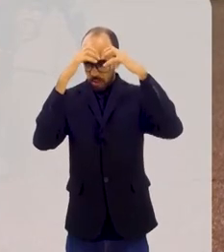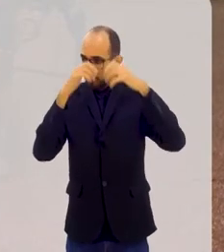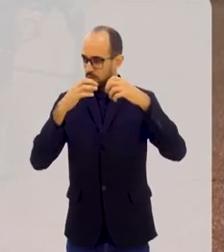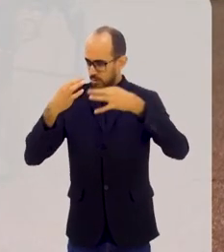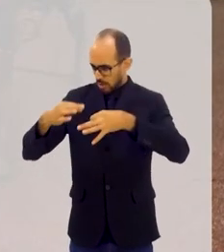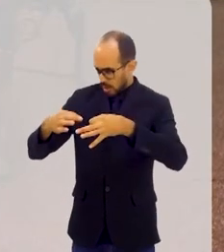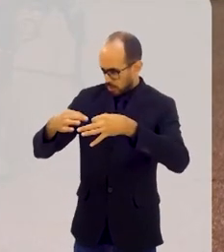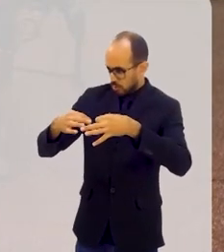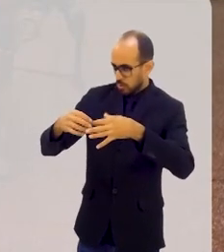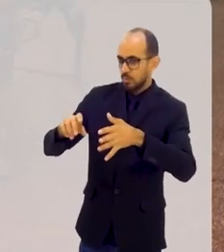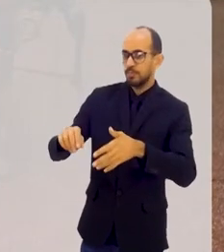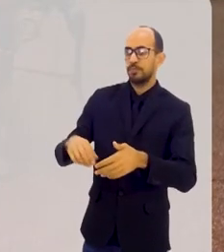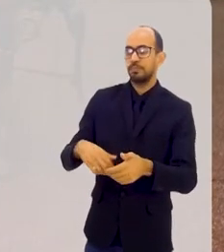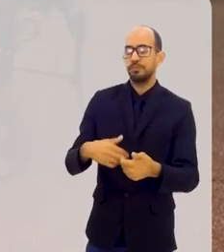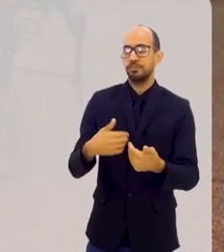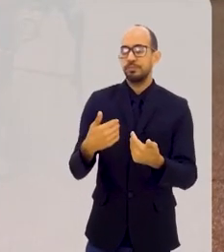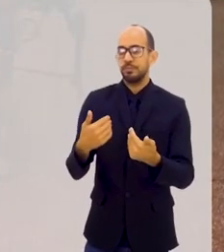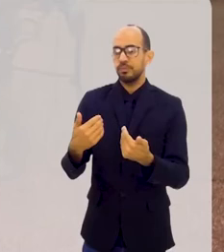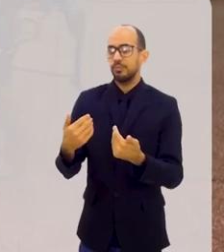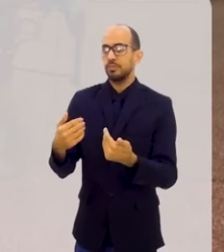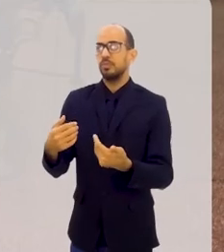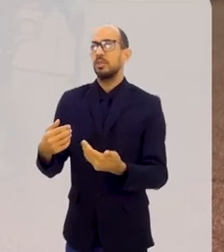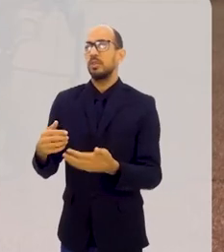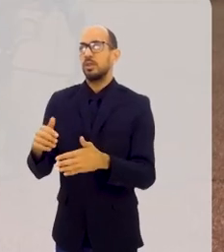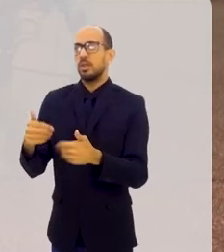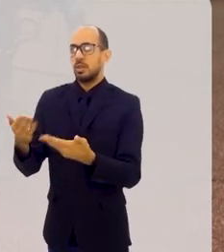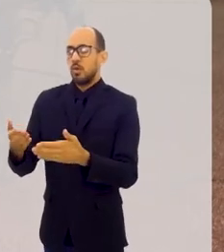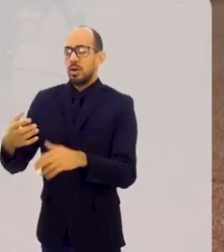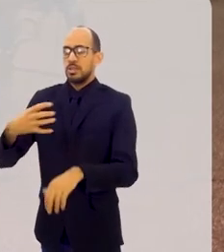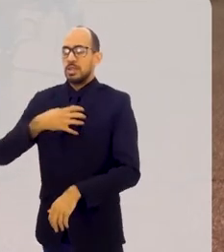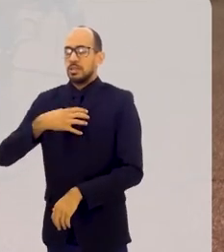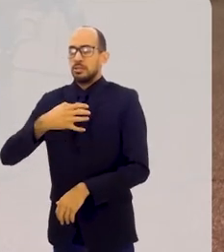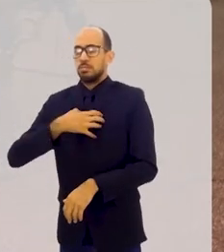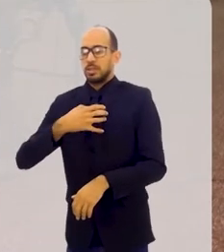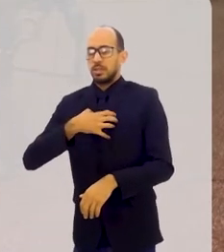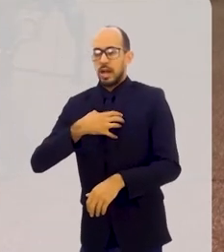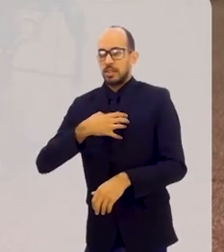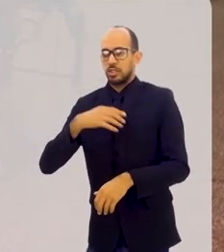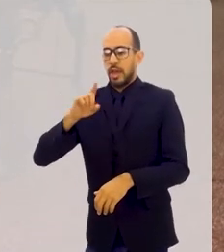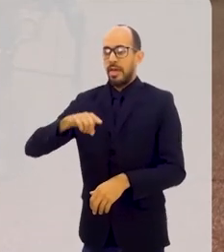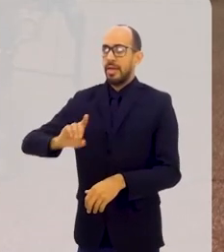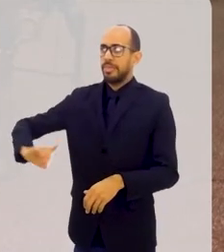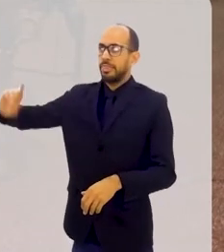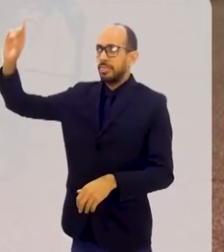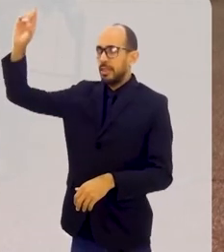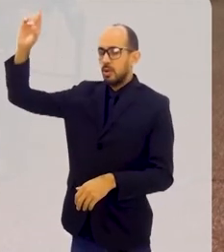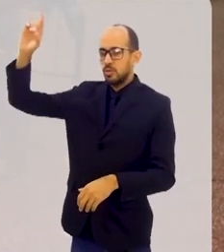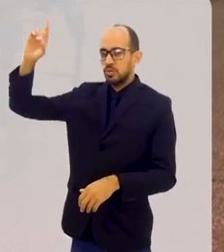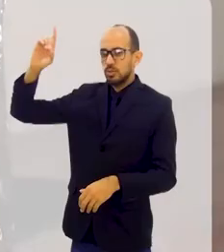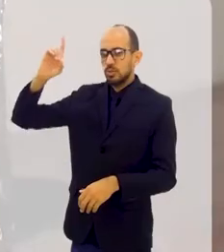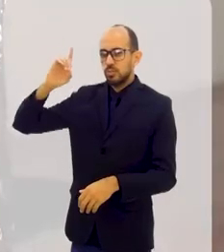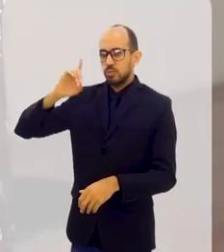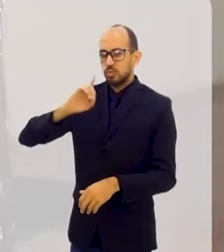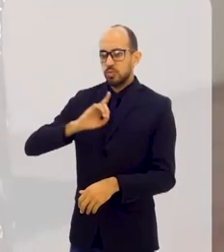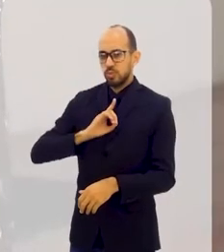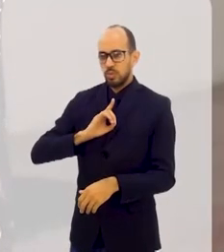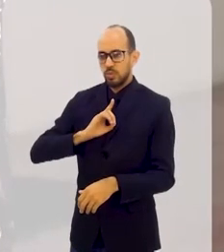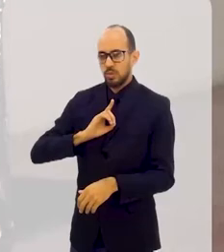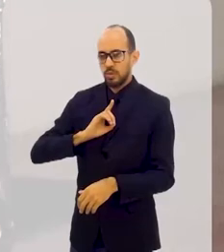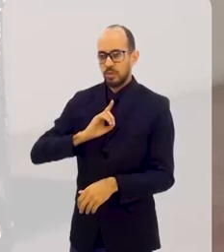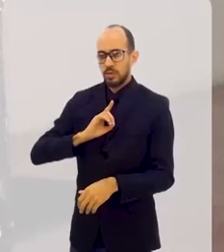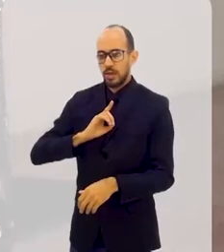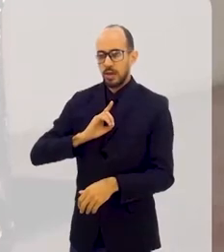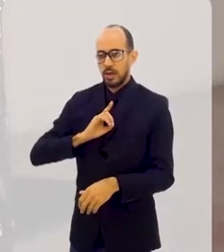ele. essa sensibilidade que você gera, no momento que você se converteu, o Espírito entra em você. No momento que eu